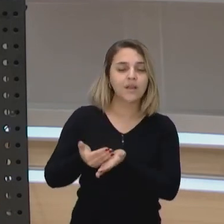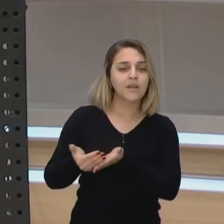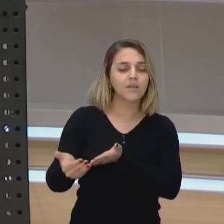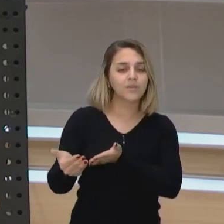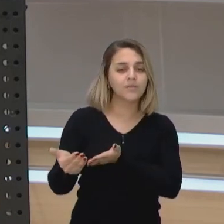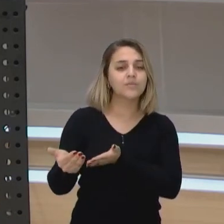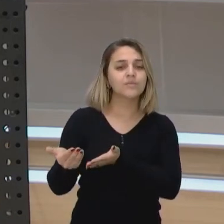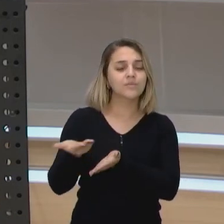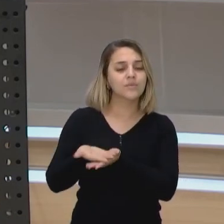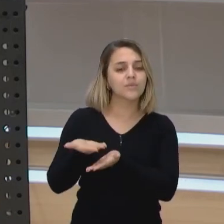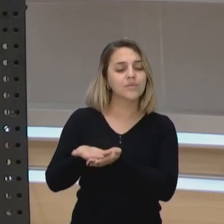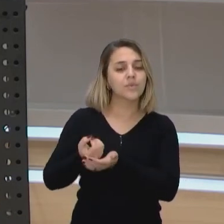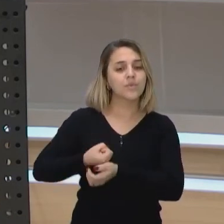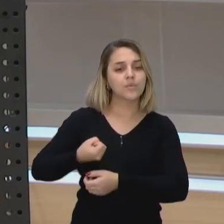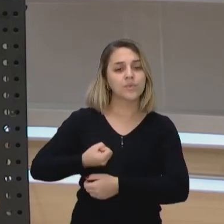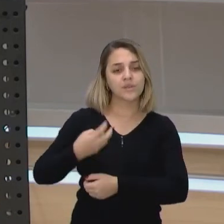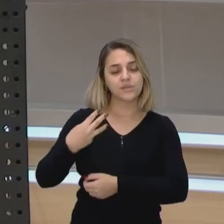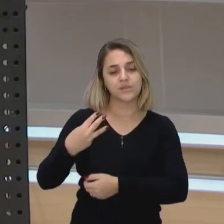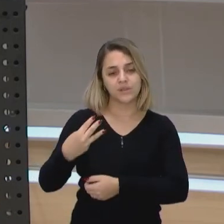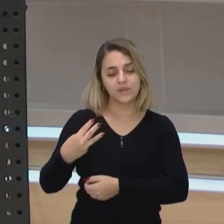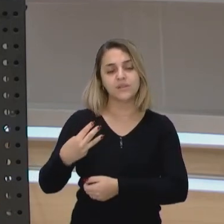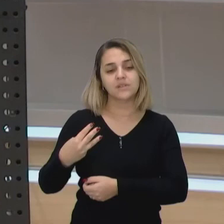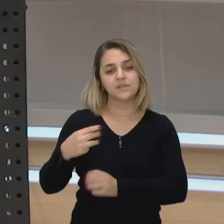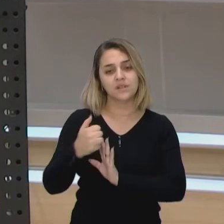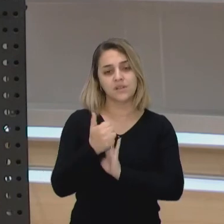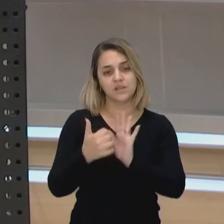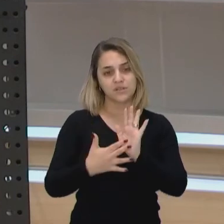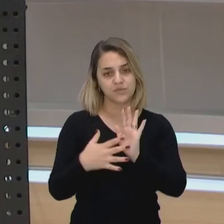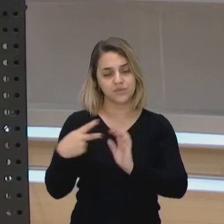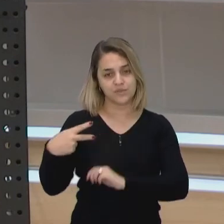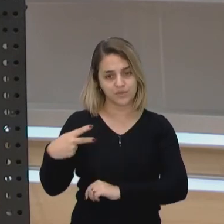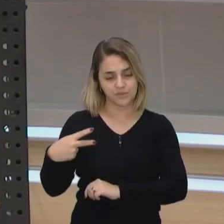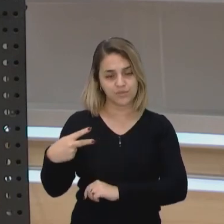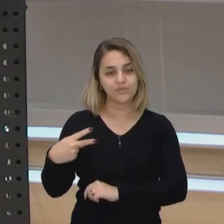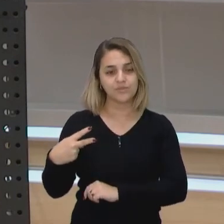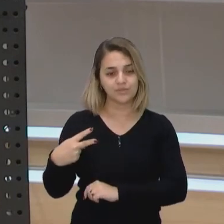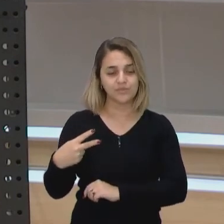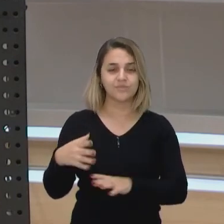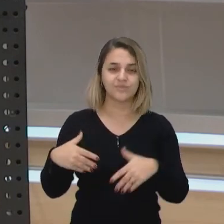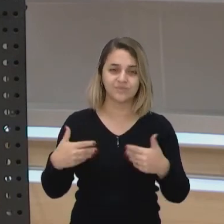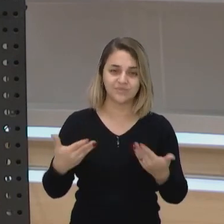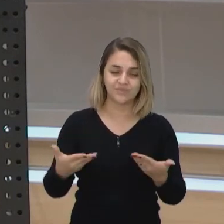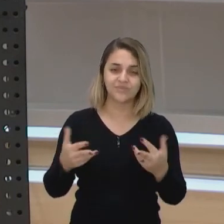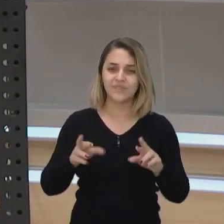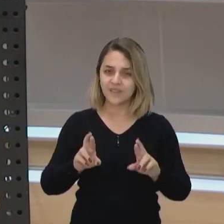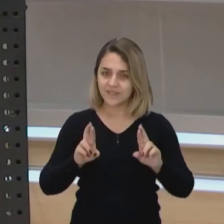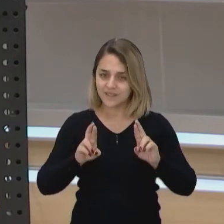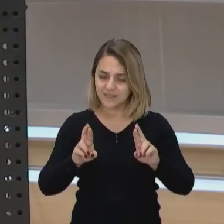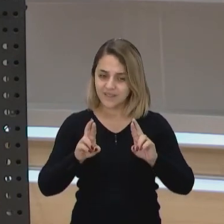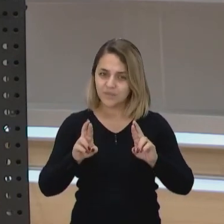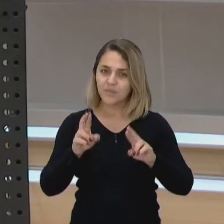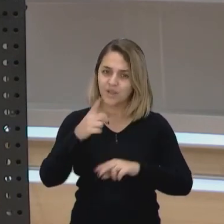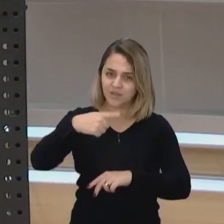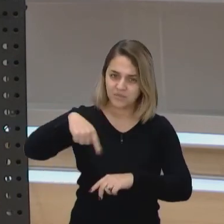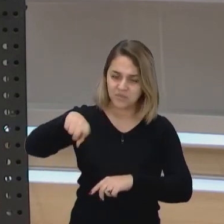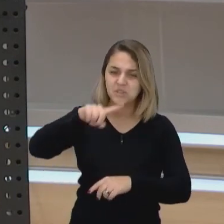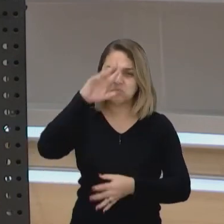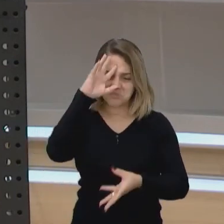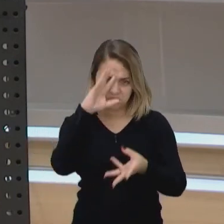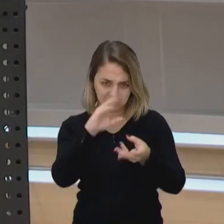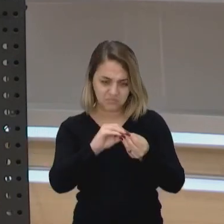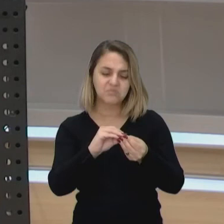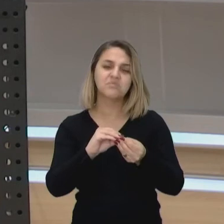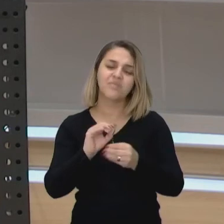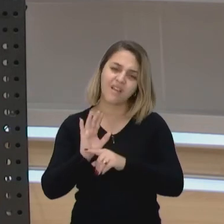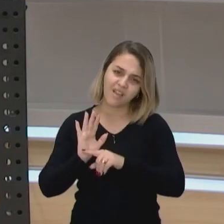é a aula 3 da parte de introdução da atividade 2 tá então dessa forma a gente espera ter contribuído colaborado